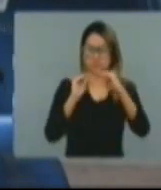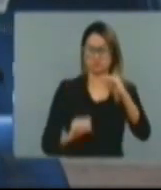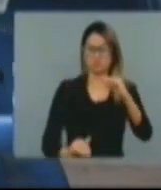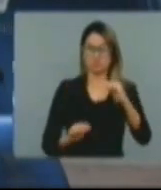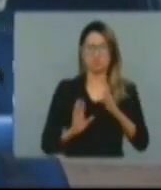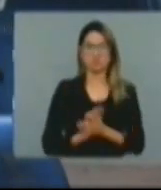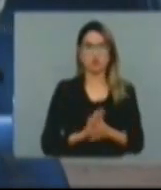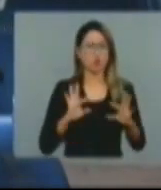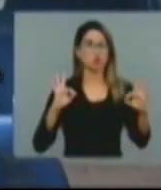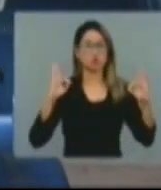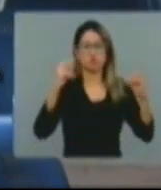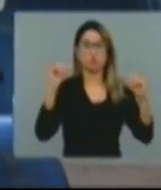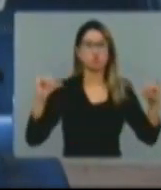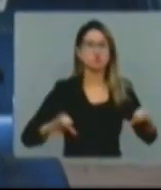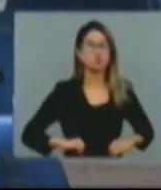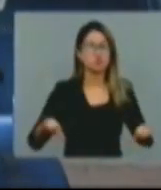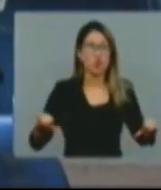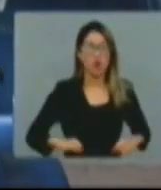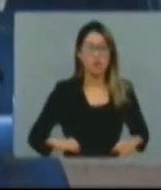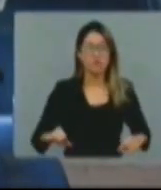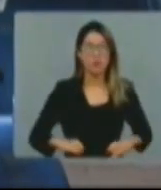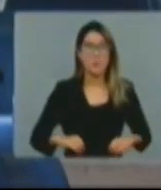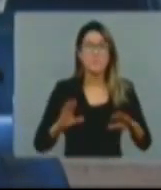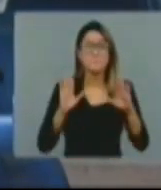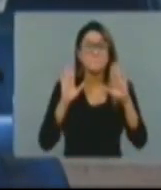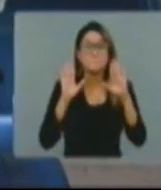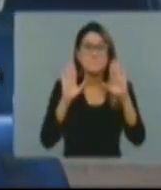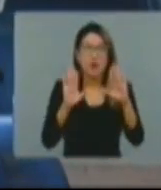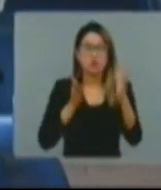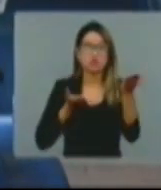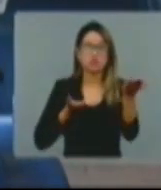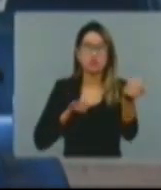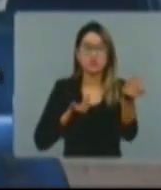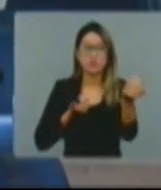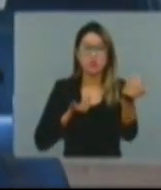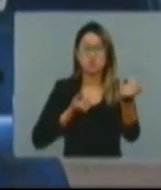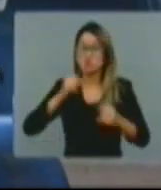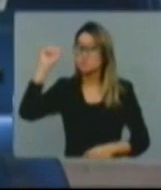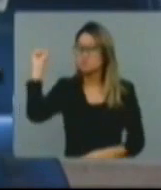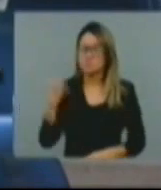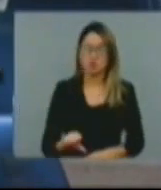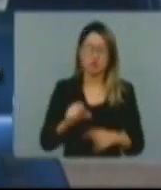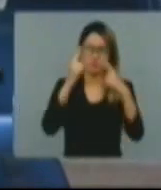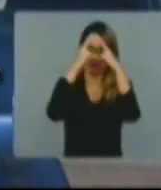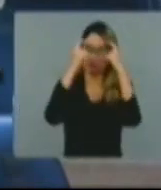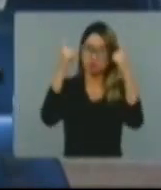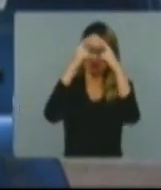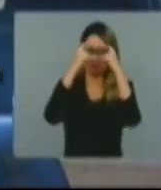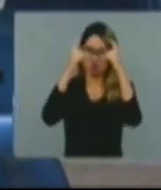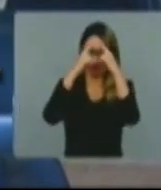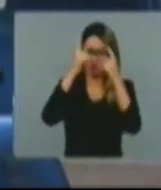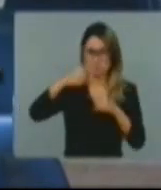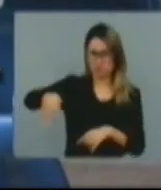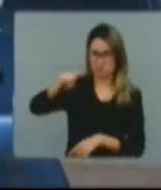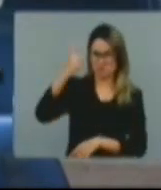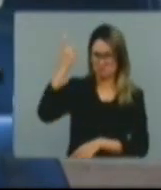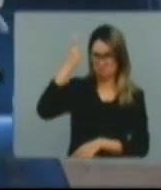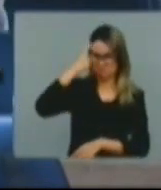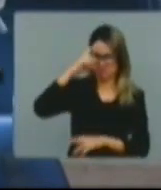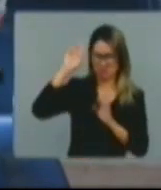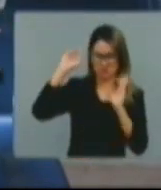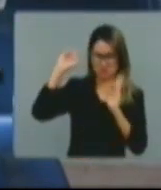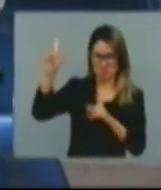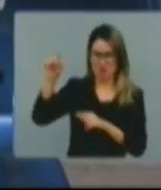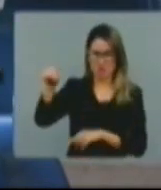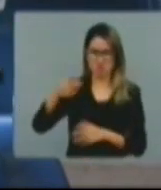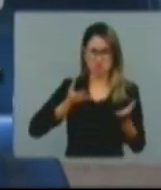sofre, porém a juventude é maior vítima da violência. Ao contrário do que se pensa, a juventude